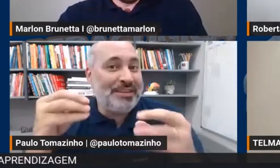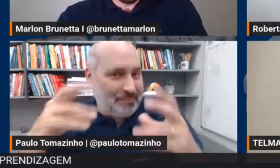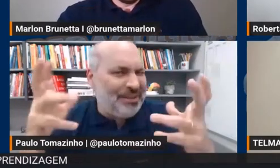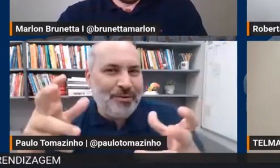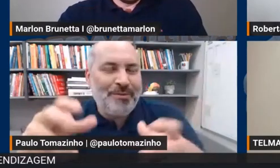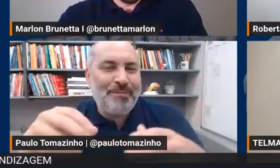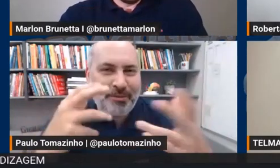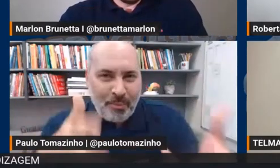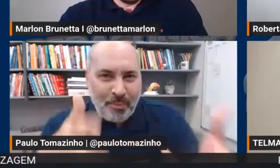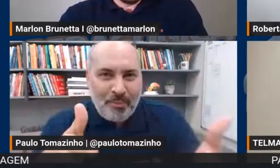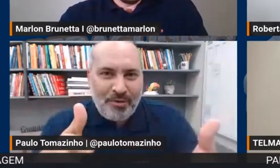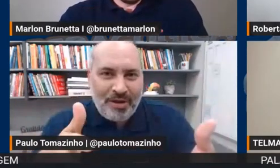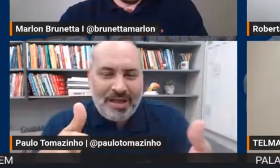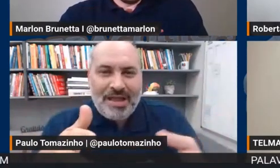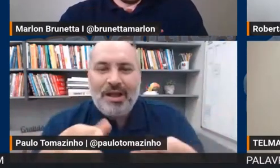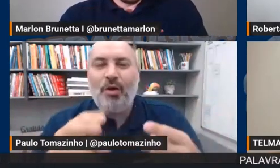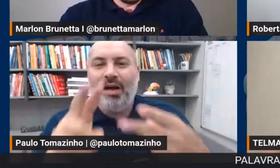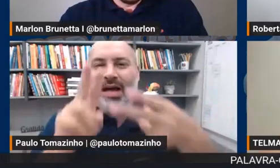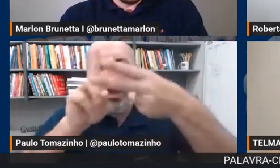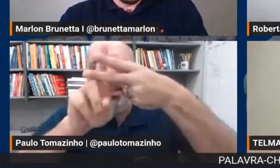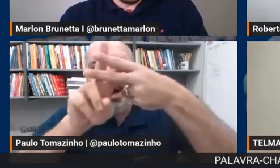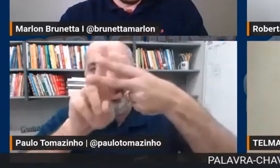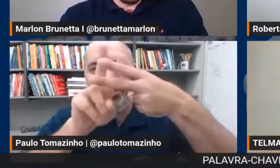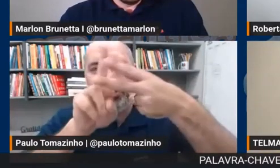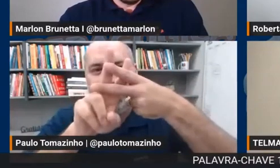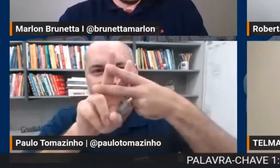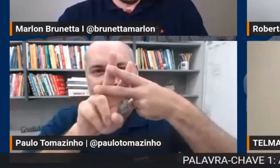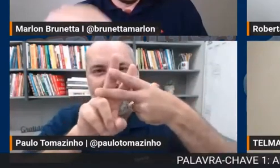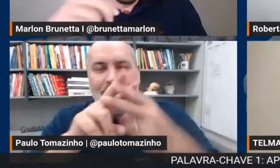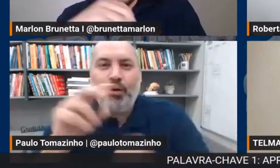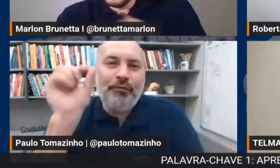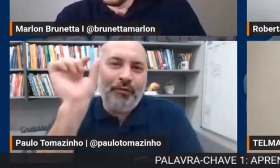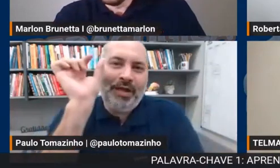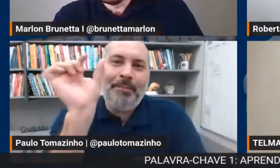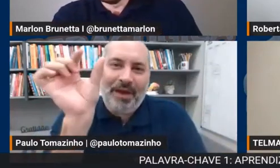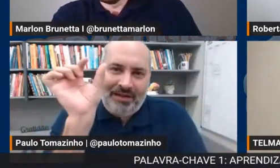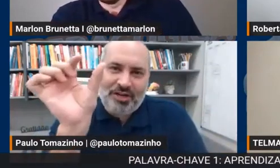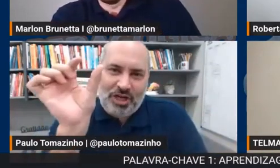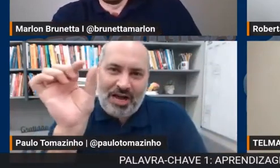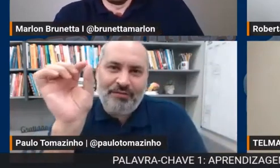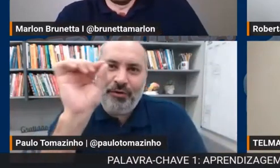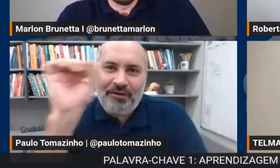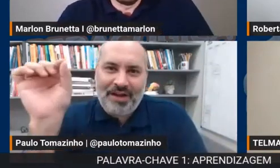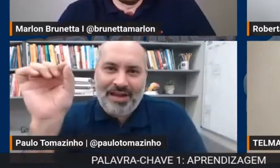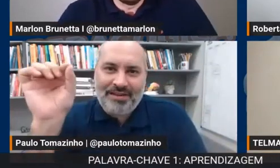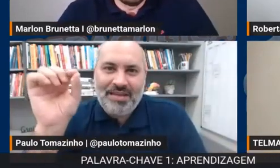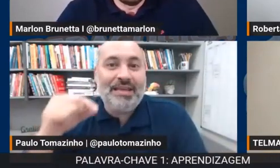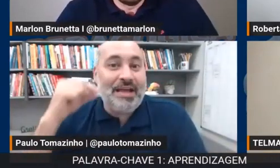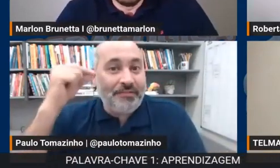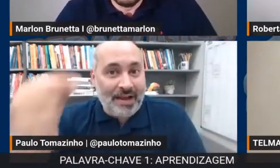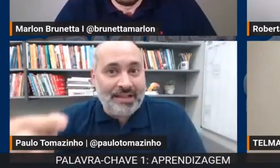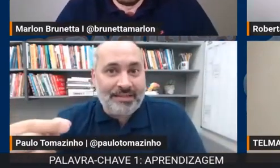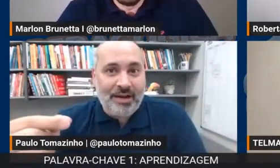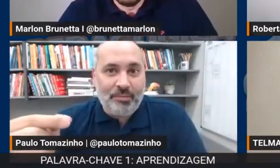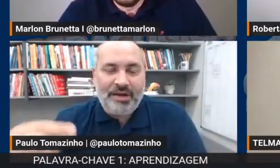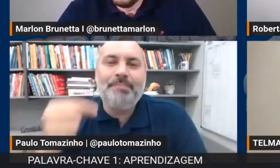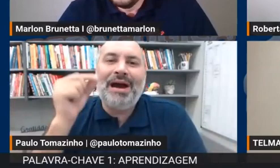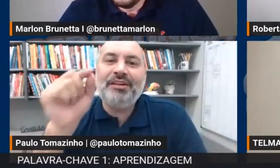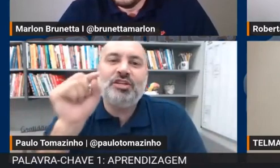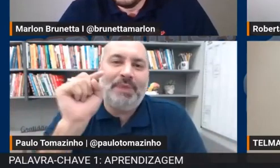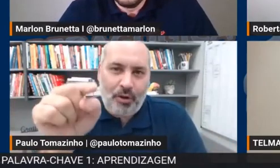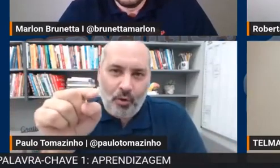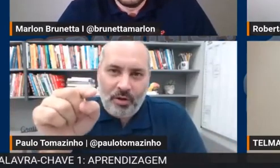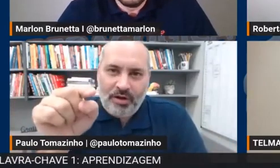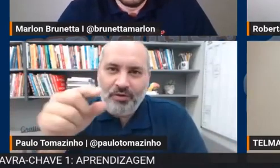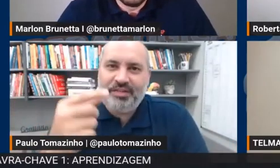um pequeno desafio para o público colocar lá uma hashtag qual foi a palavra-chave ou a frase que da fala da Thelma que